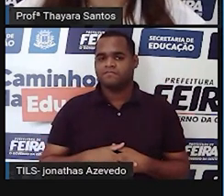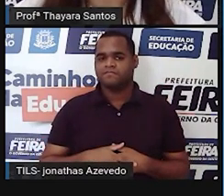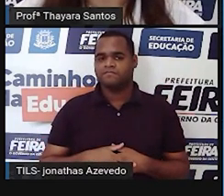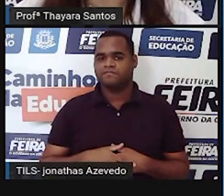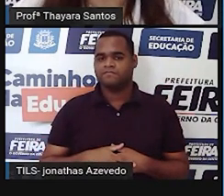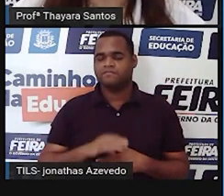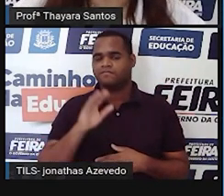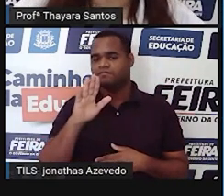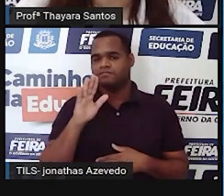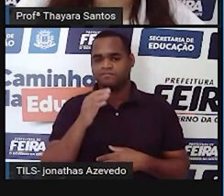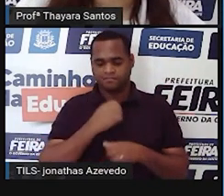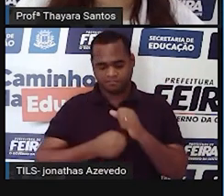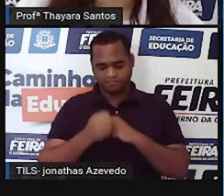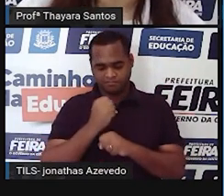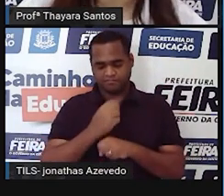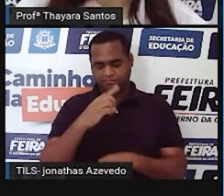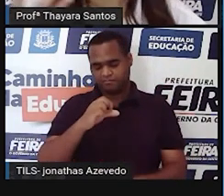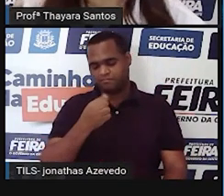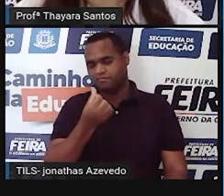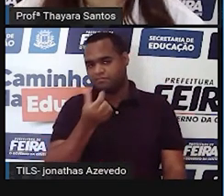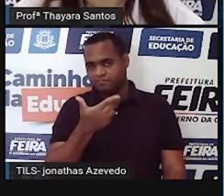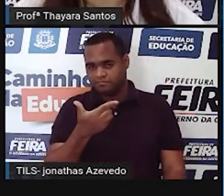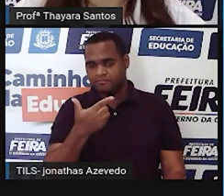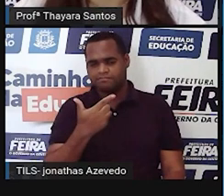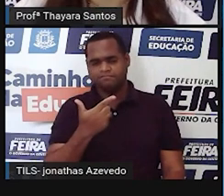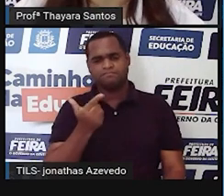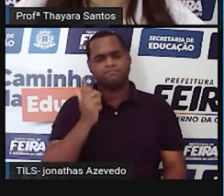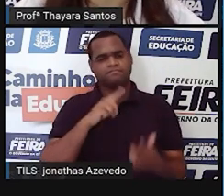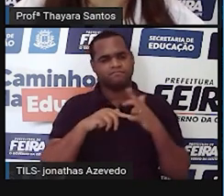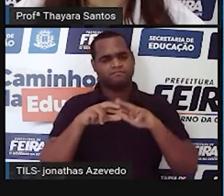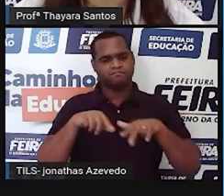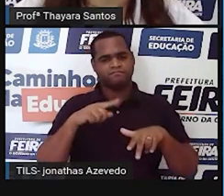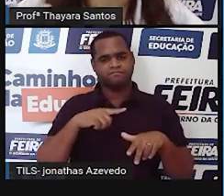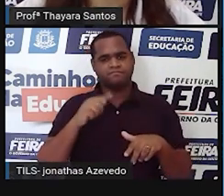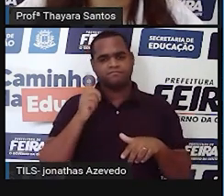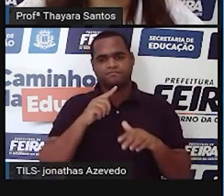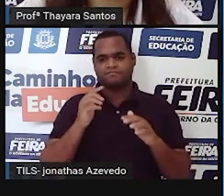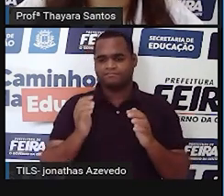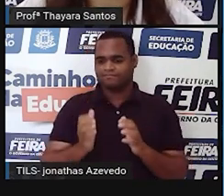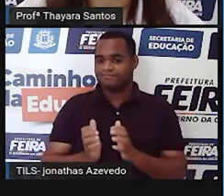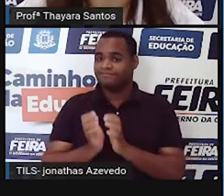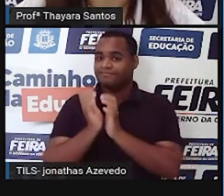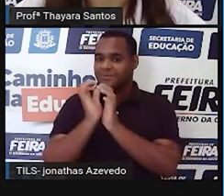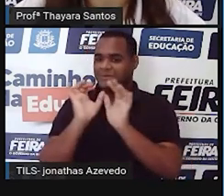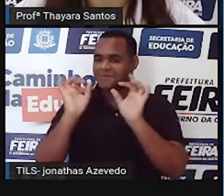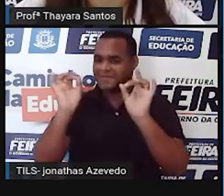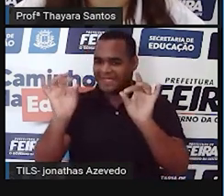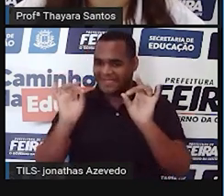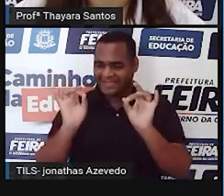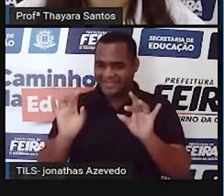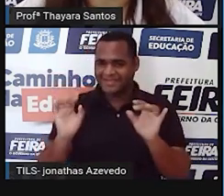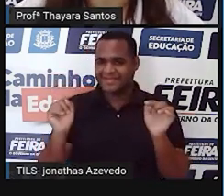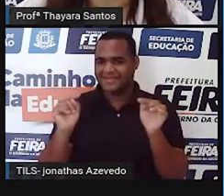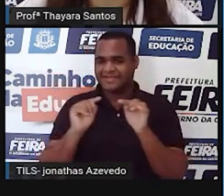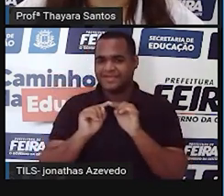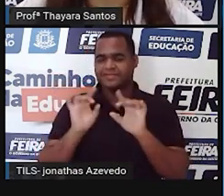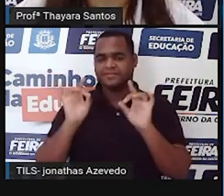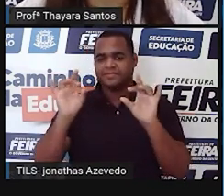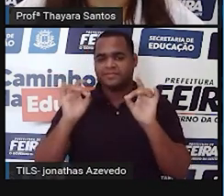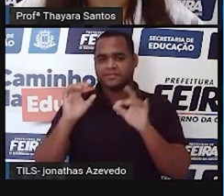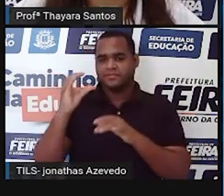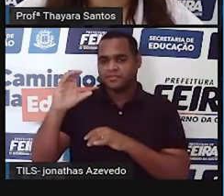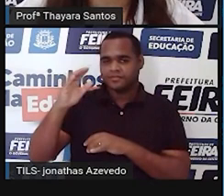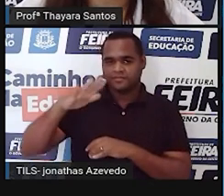Mas, em 1962, eles conseguiram conquistar o prêmio Nobel, que é super importante na área da